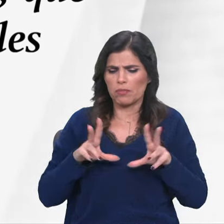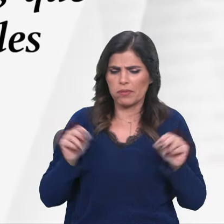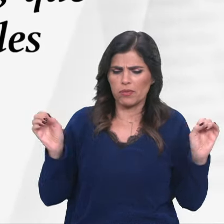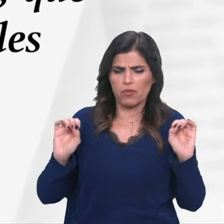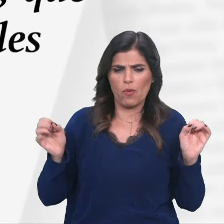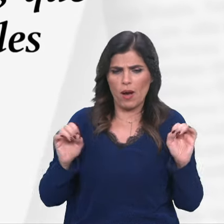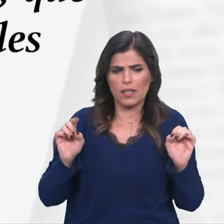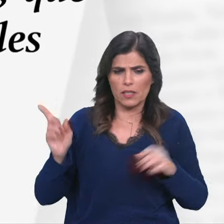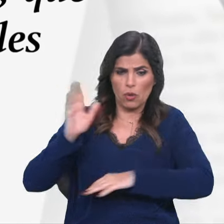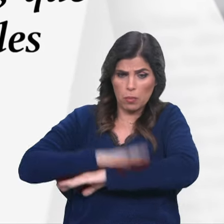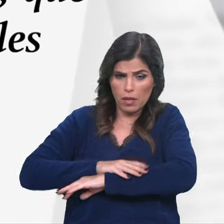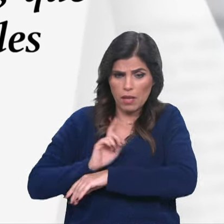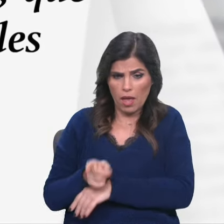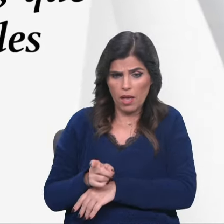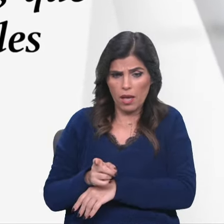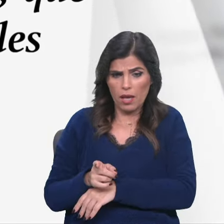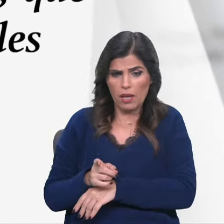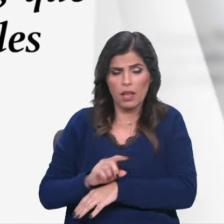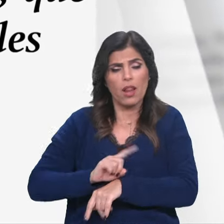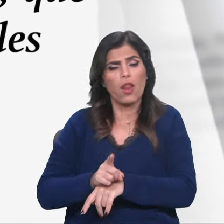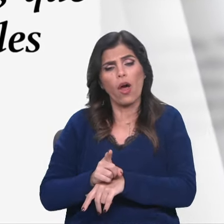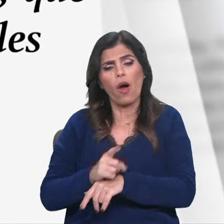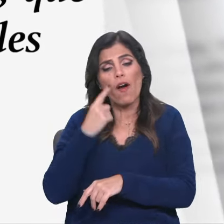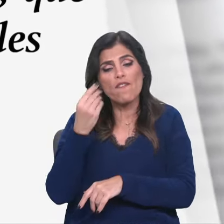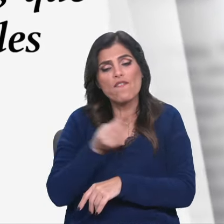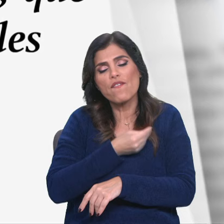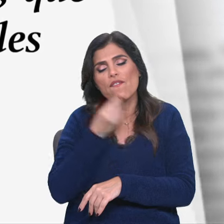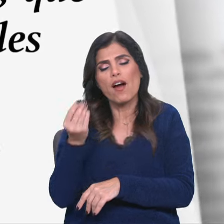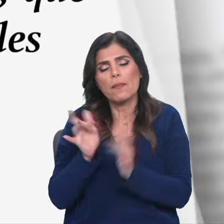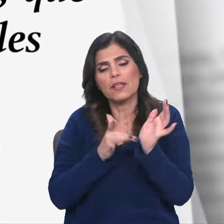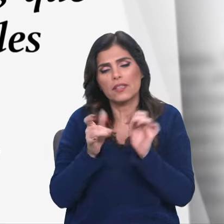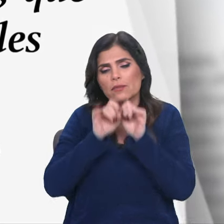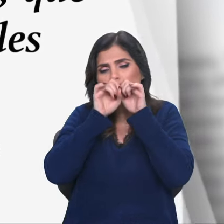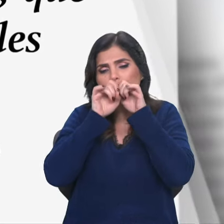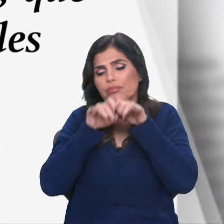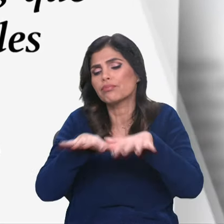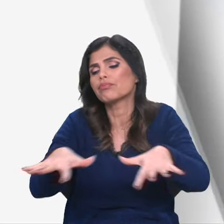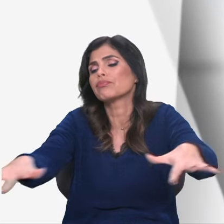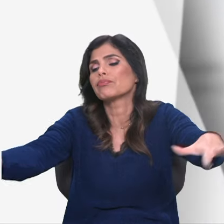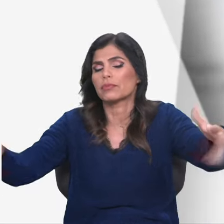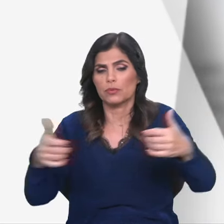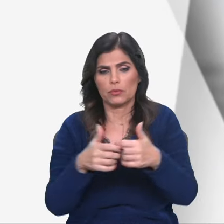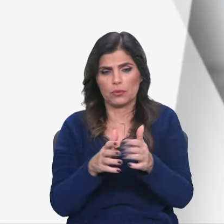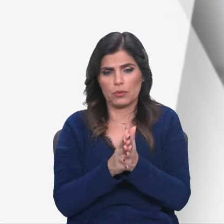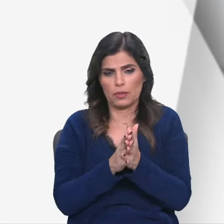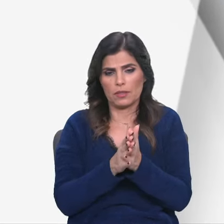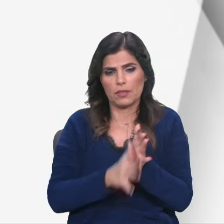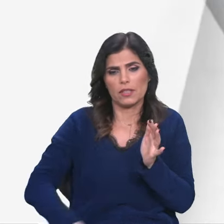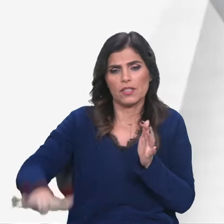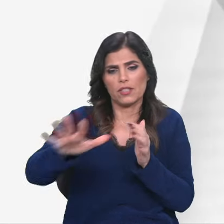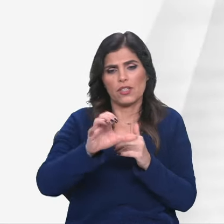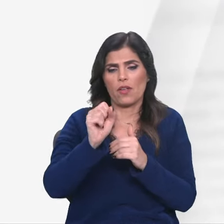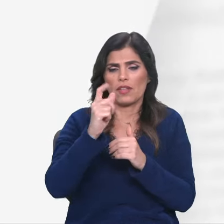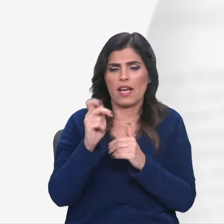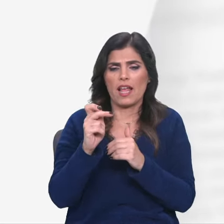e eles obedecem? E logo a fama de Jesus se divulgou por toda a parte em toda a região da